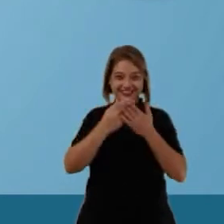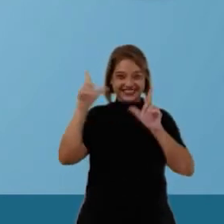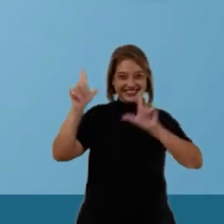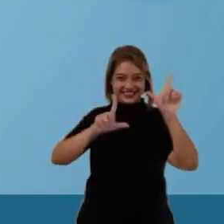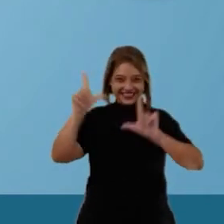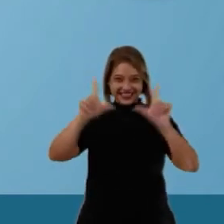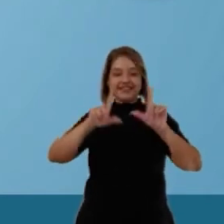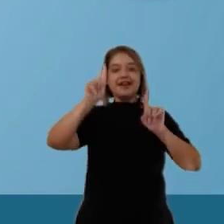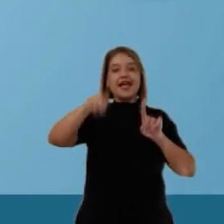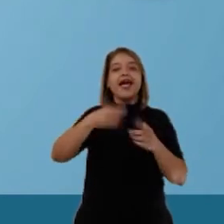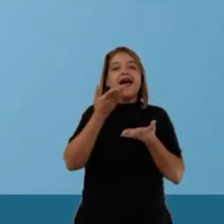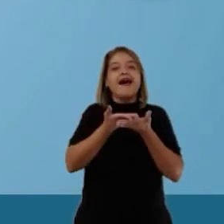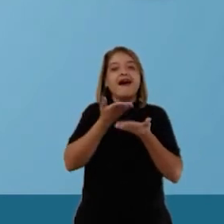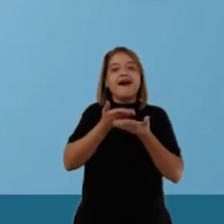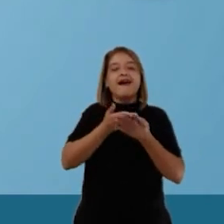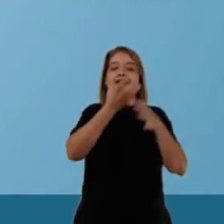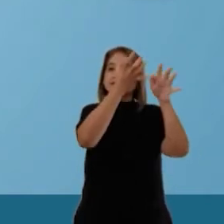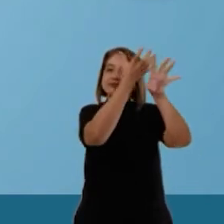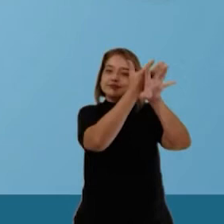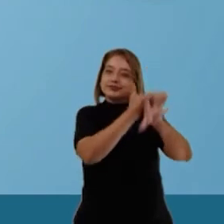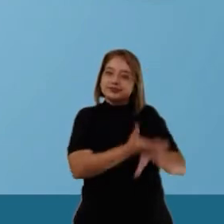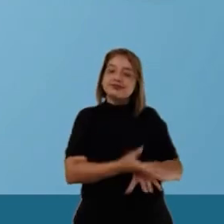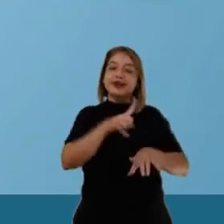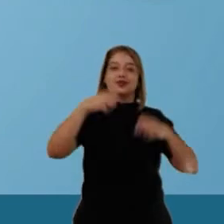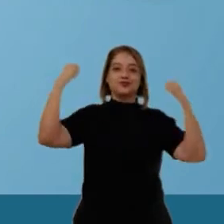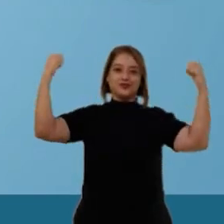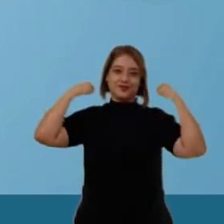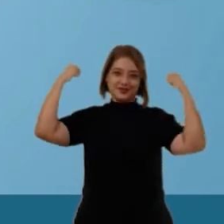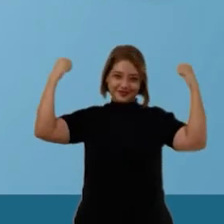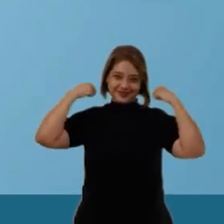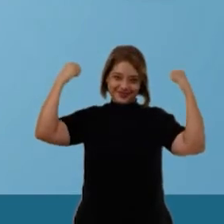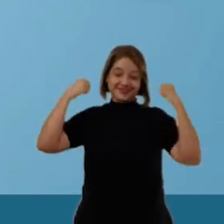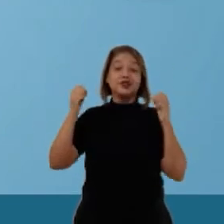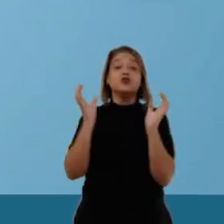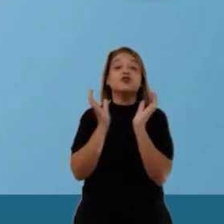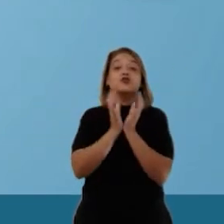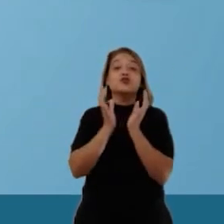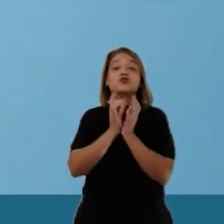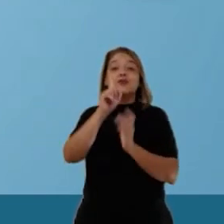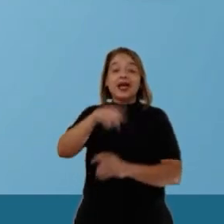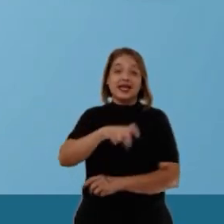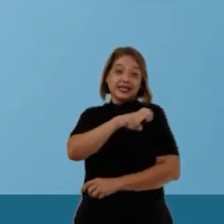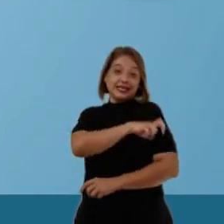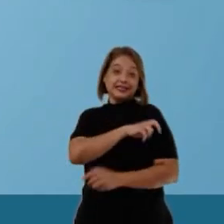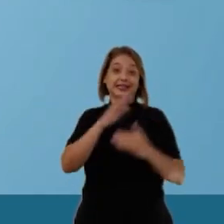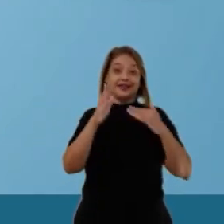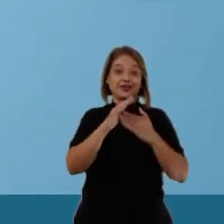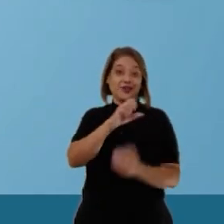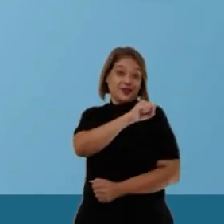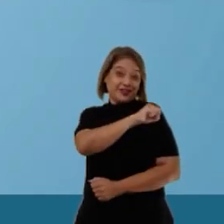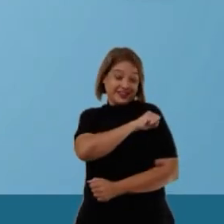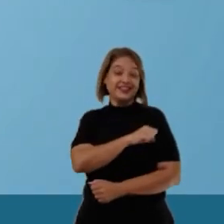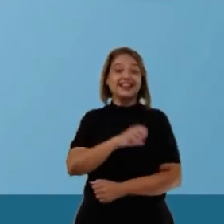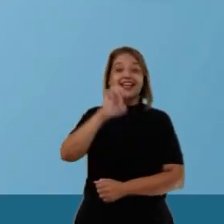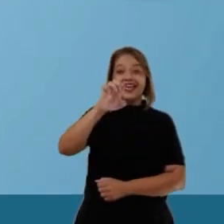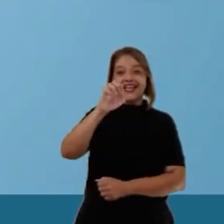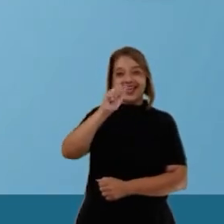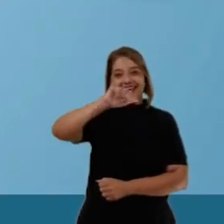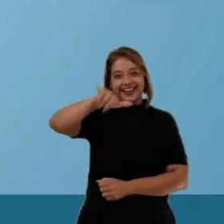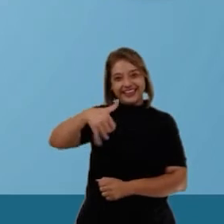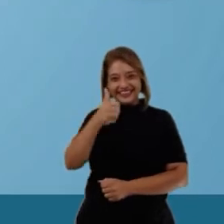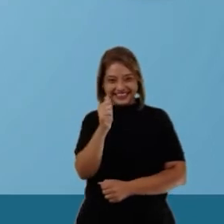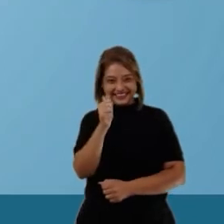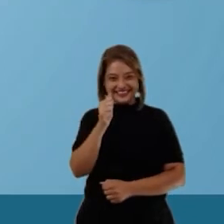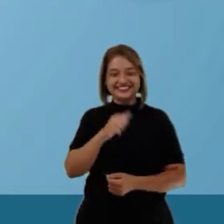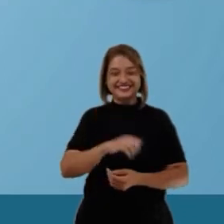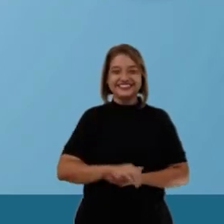ministrando aulas do componente curricular Educação Física, para turmas de quinta a oitava série da Educação